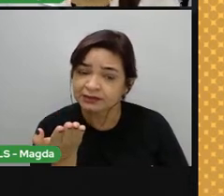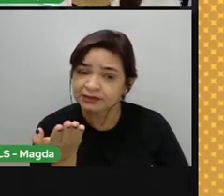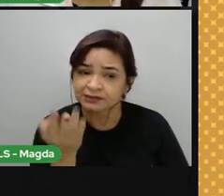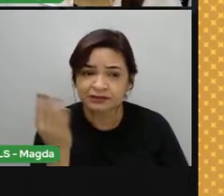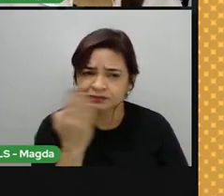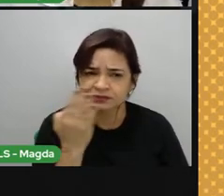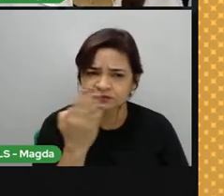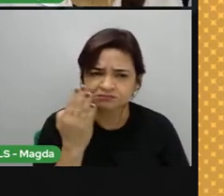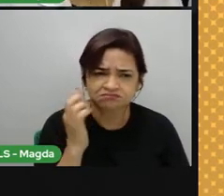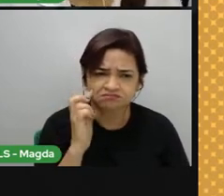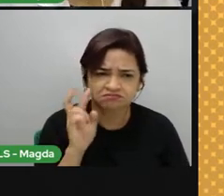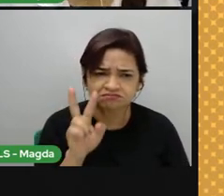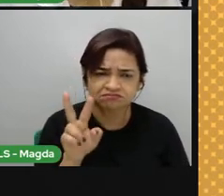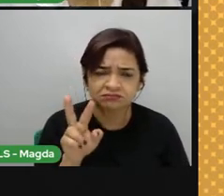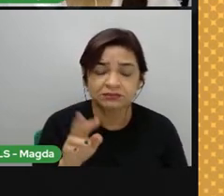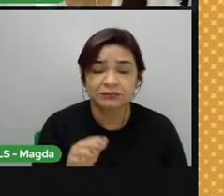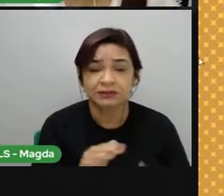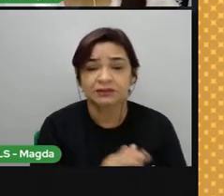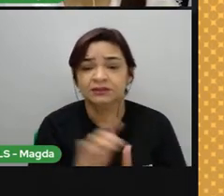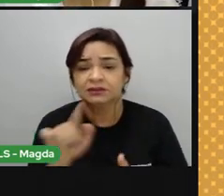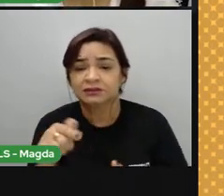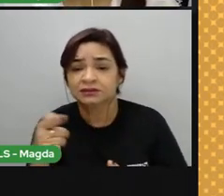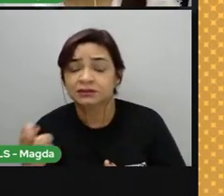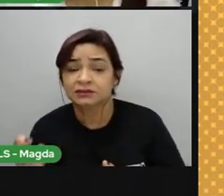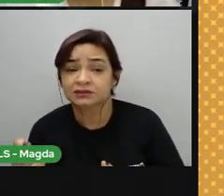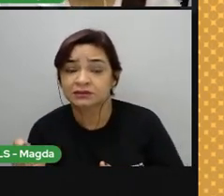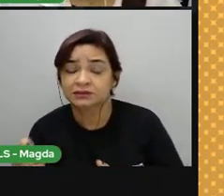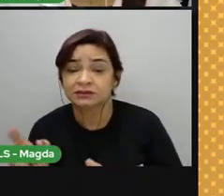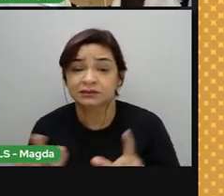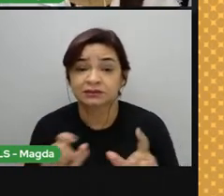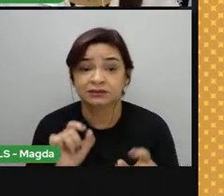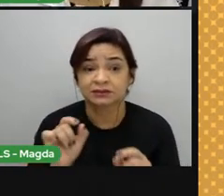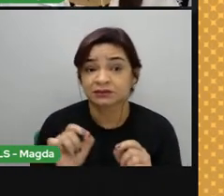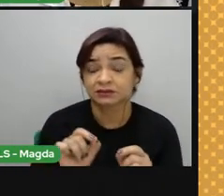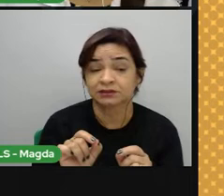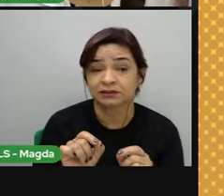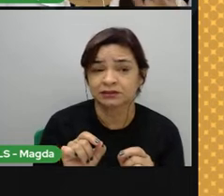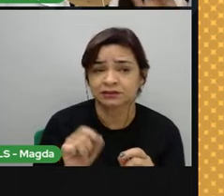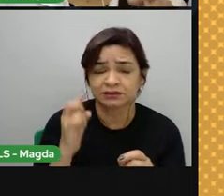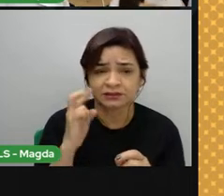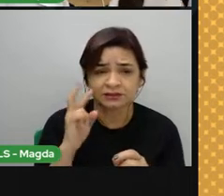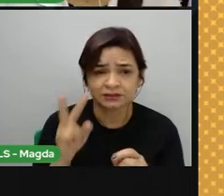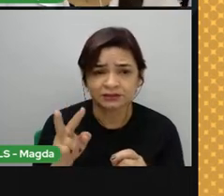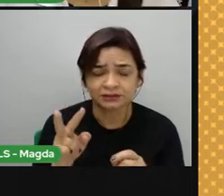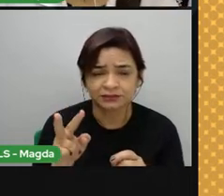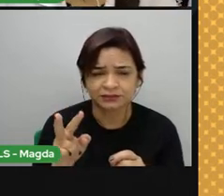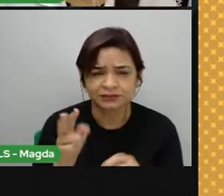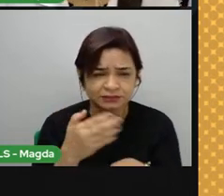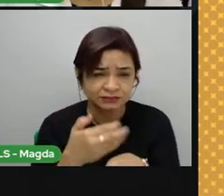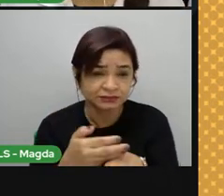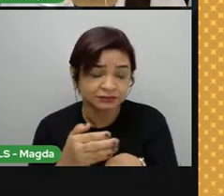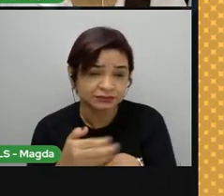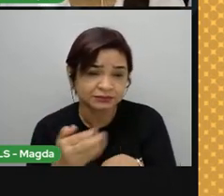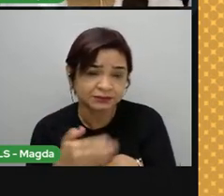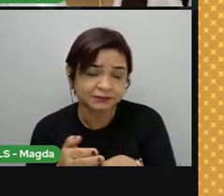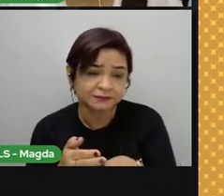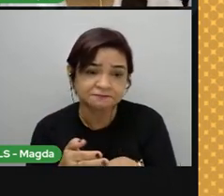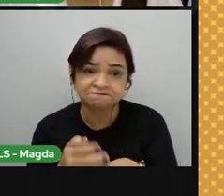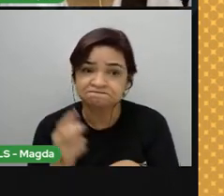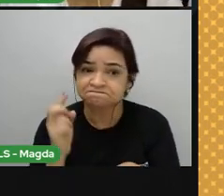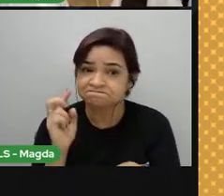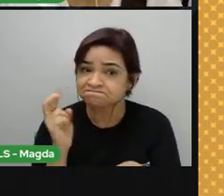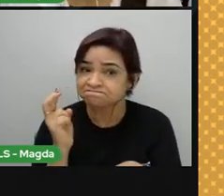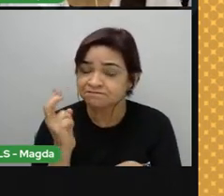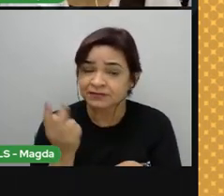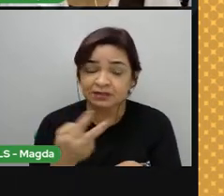visíveis no argilito. E aqui a gente tem o calcário, que por ele ser mais clarinho, a gente também não consegue ver direito essas